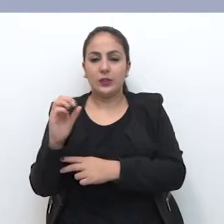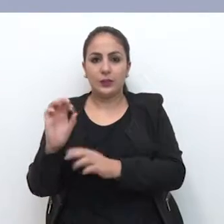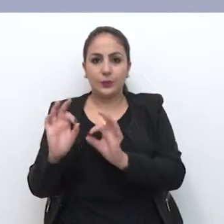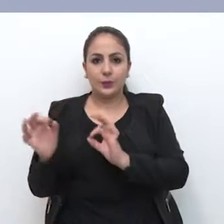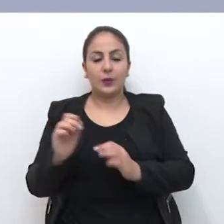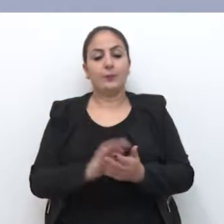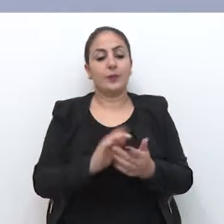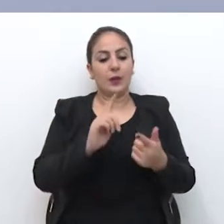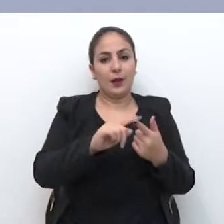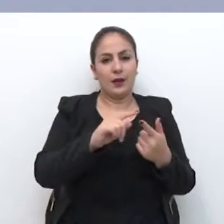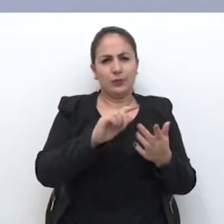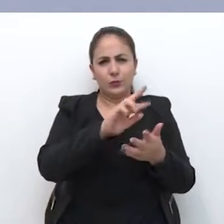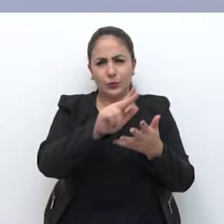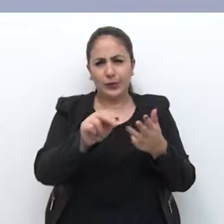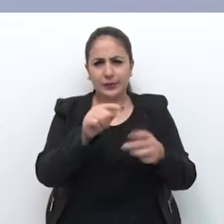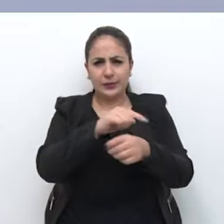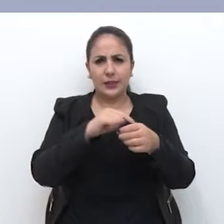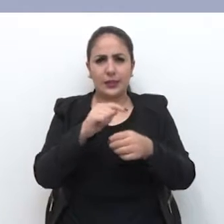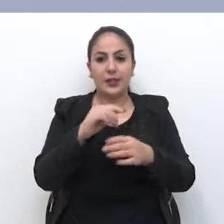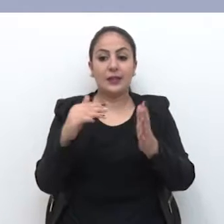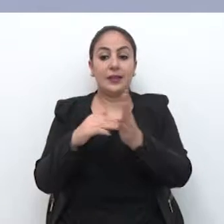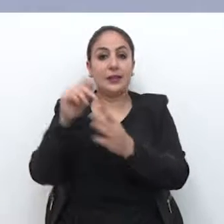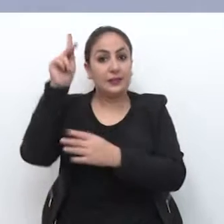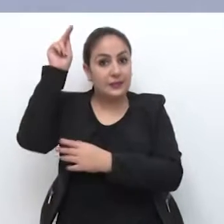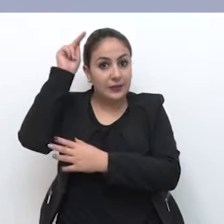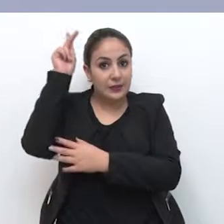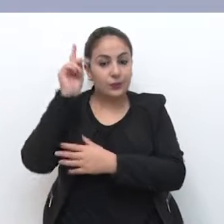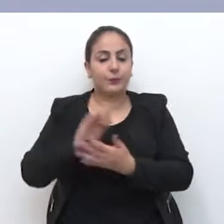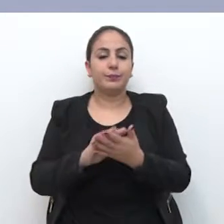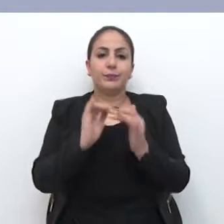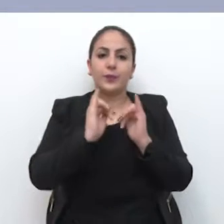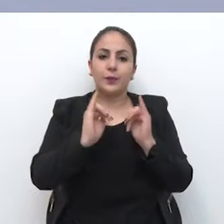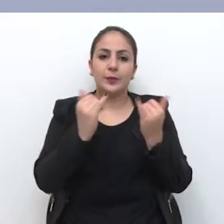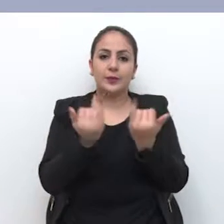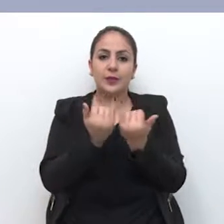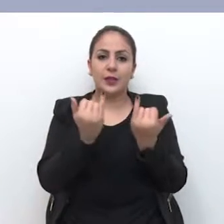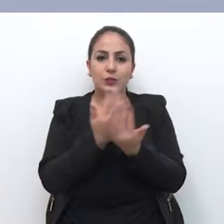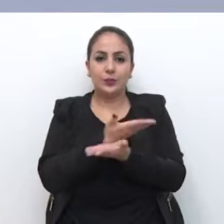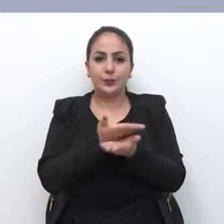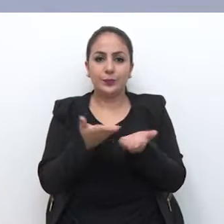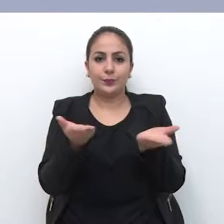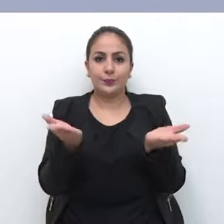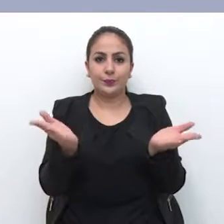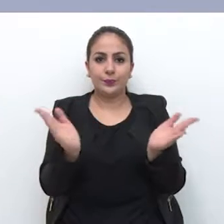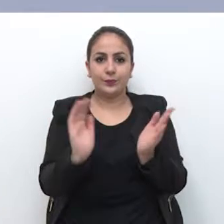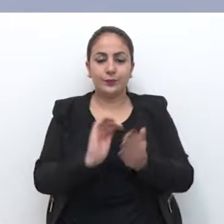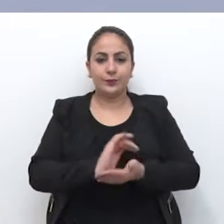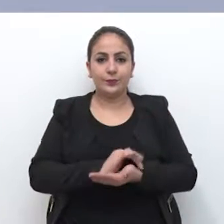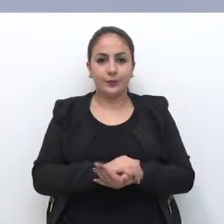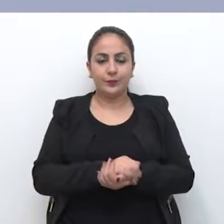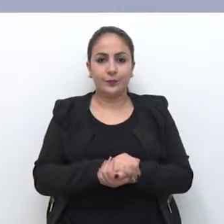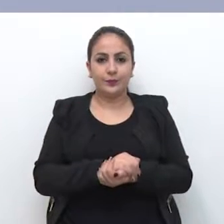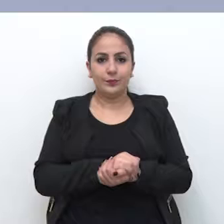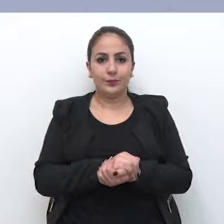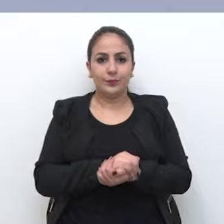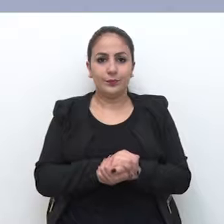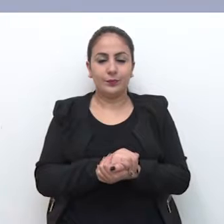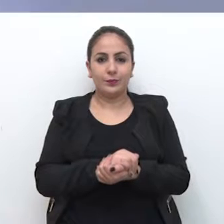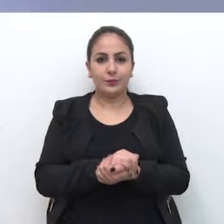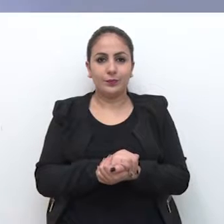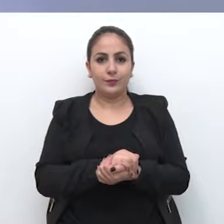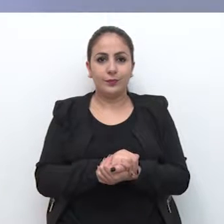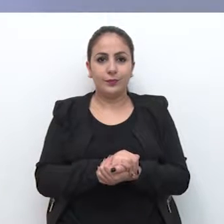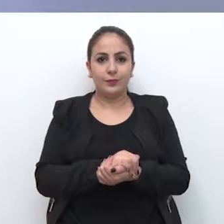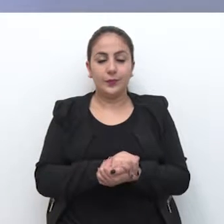Ronda Alta e Sarandim. Informações pelo site www.aldaxpf.com